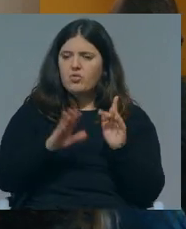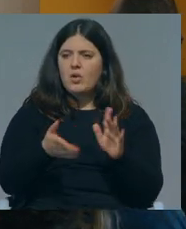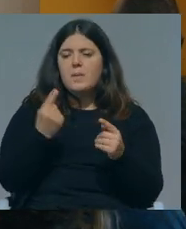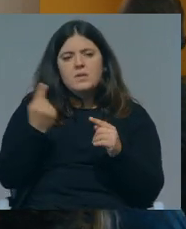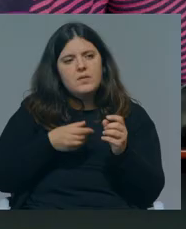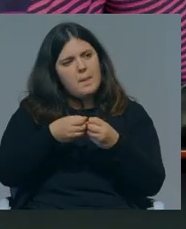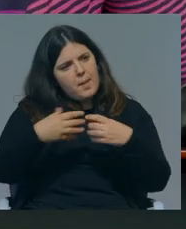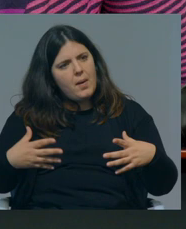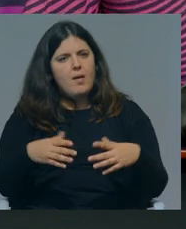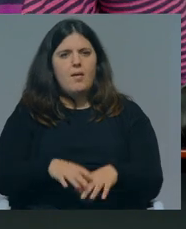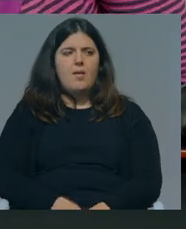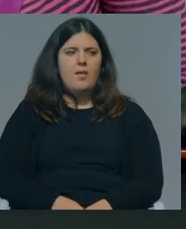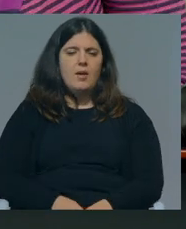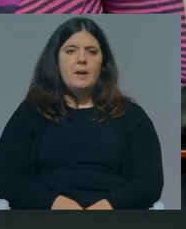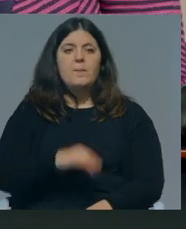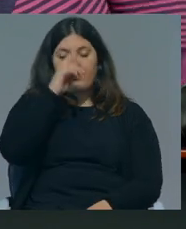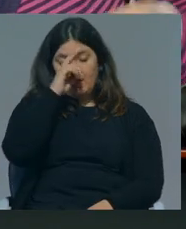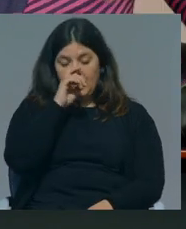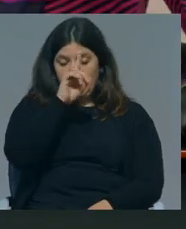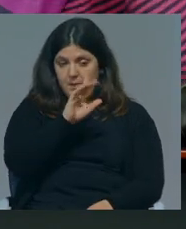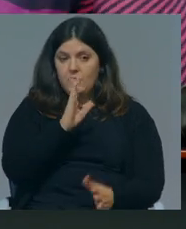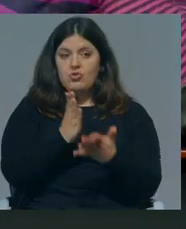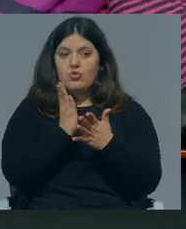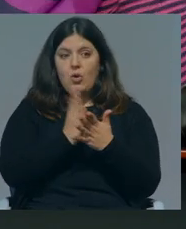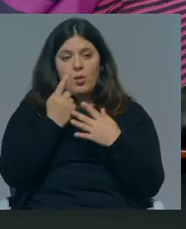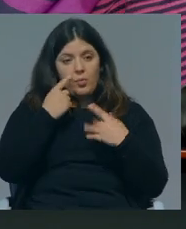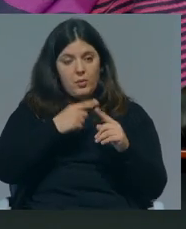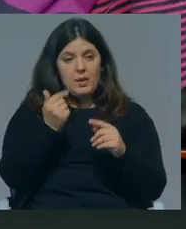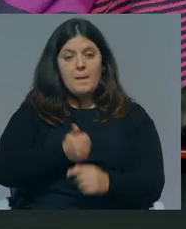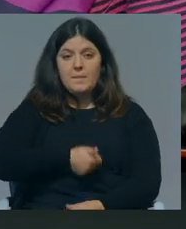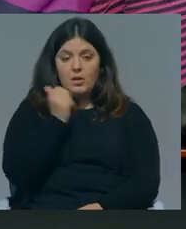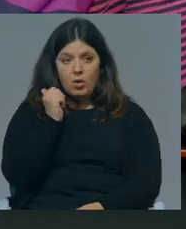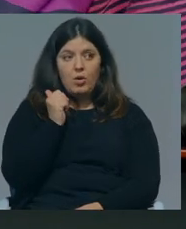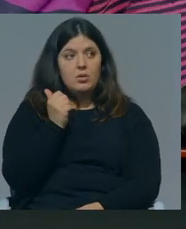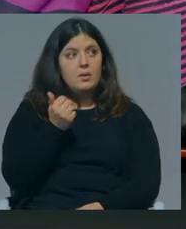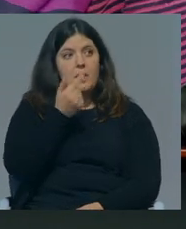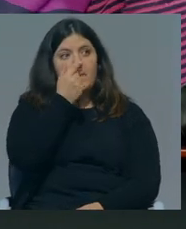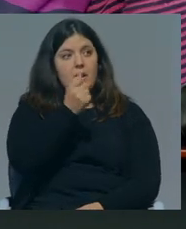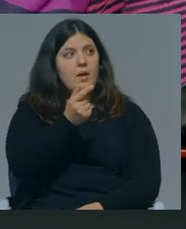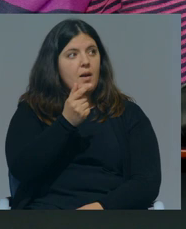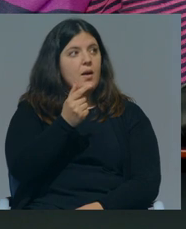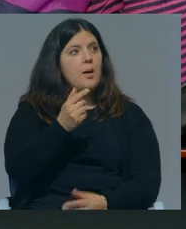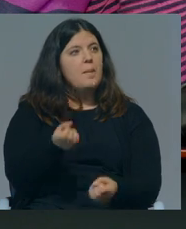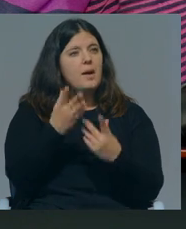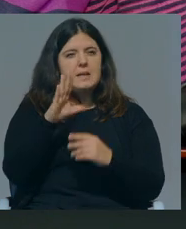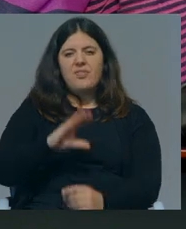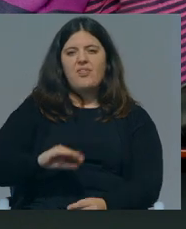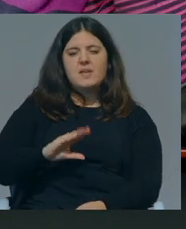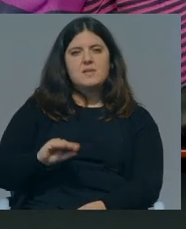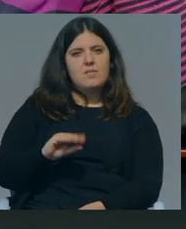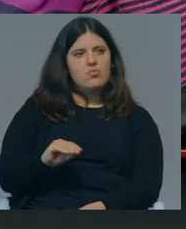-se fazer muito mais não é? mas lembra-te que a escola pública a melhor escola pública aparece em décimo lugar